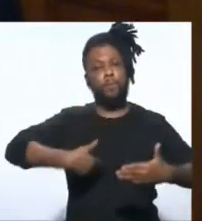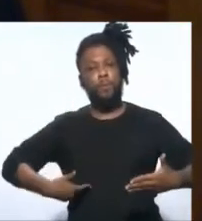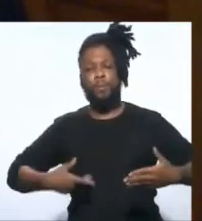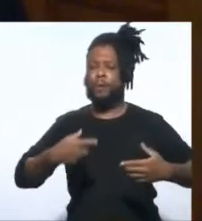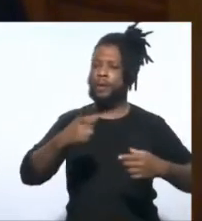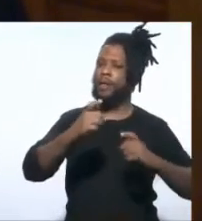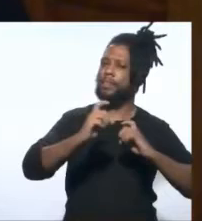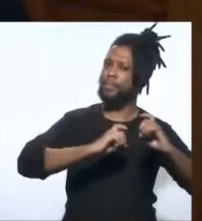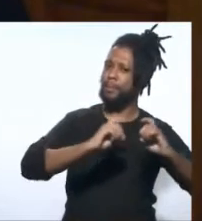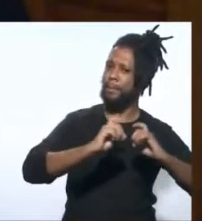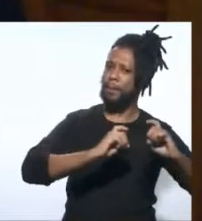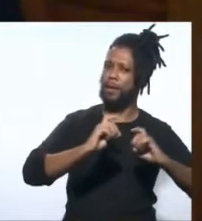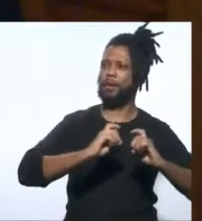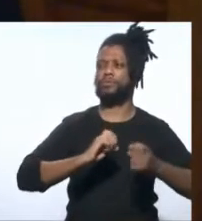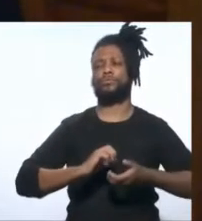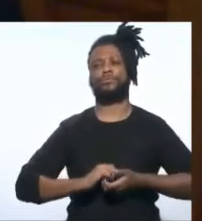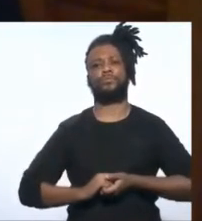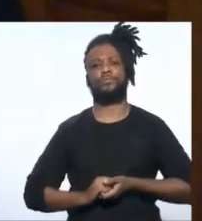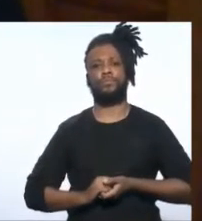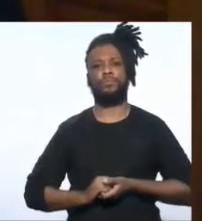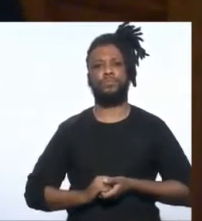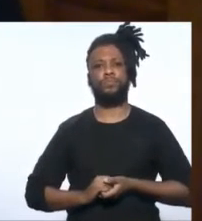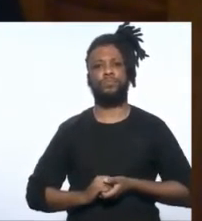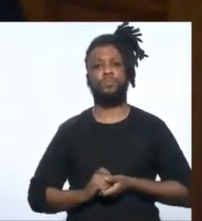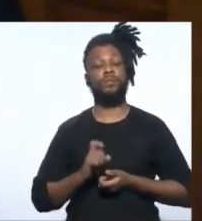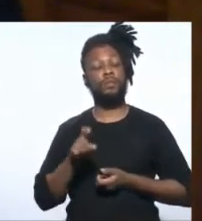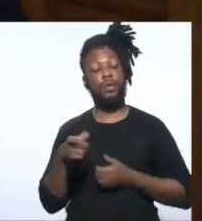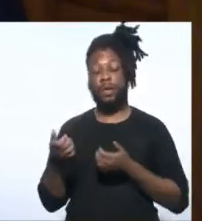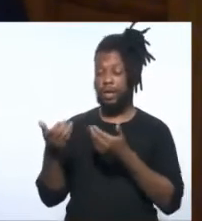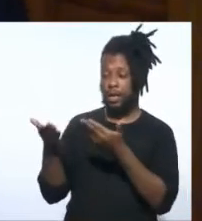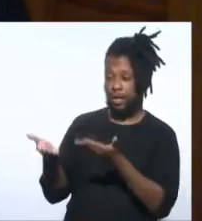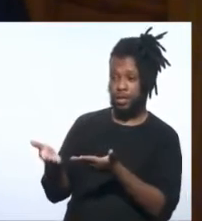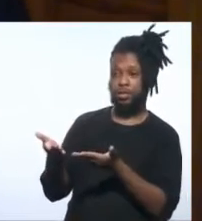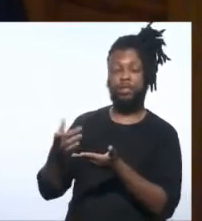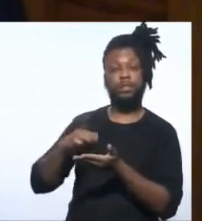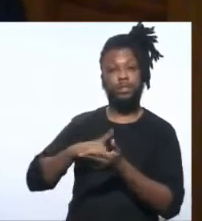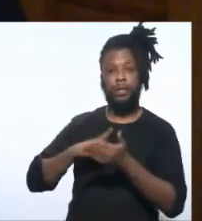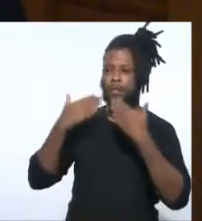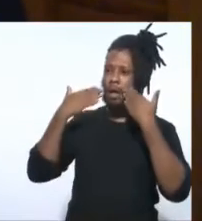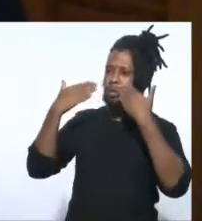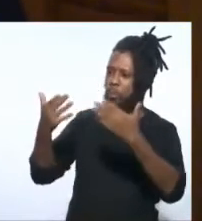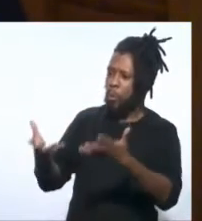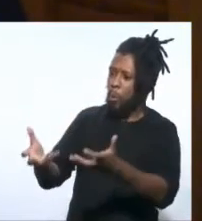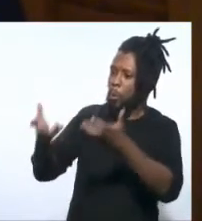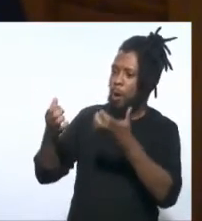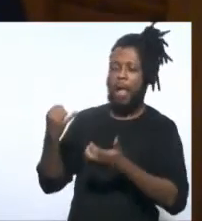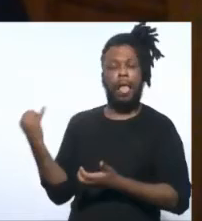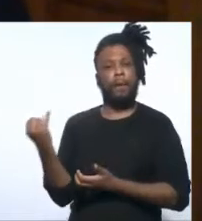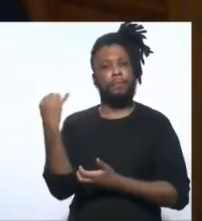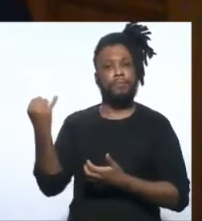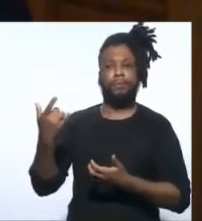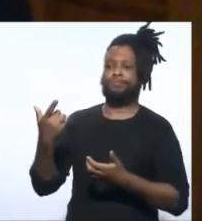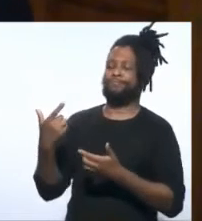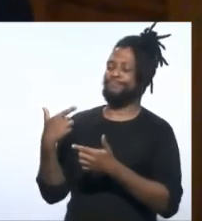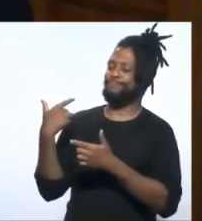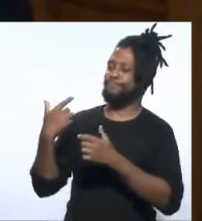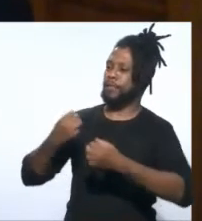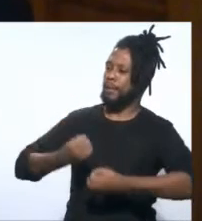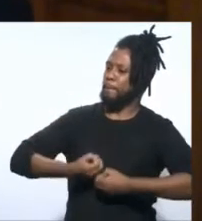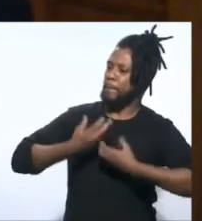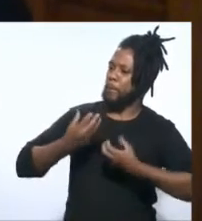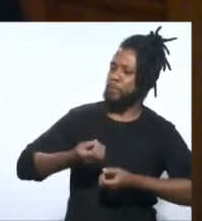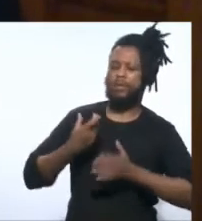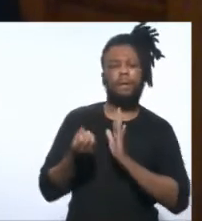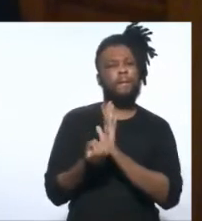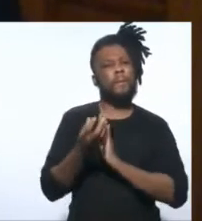debate. E é isso que tem dado relevância à produtividade desse Parlamento,